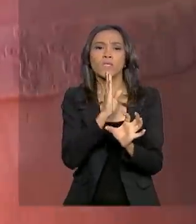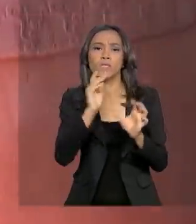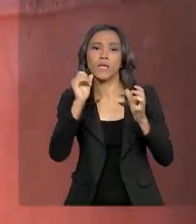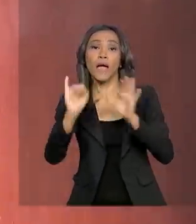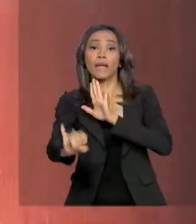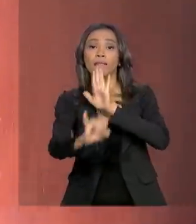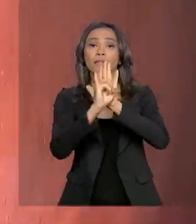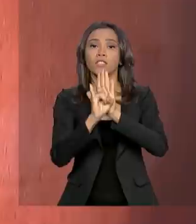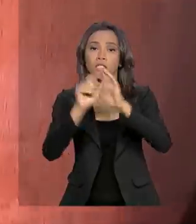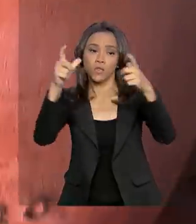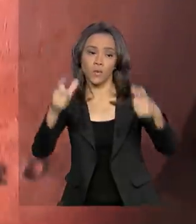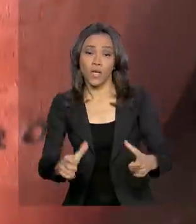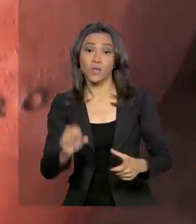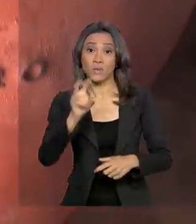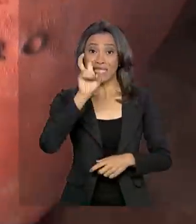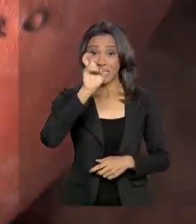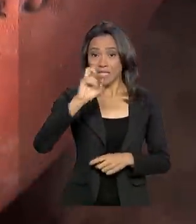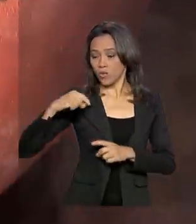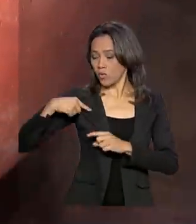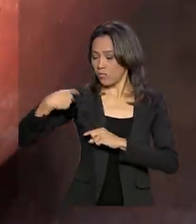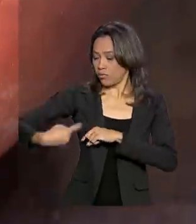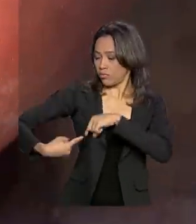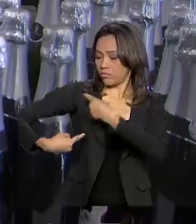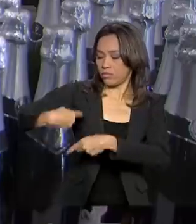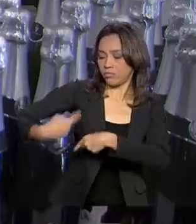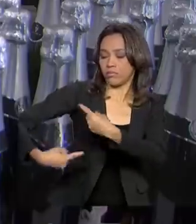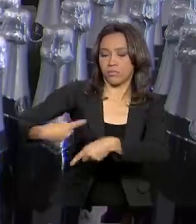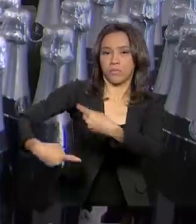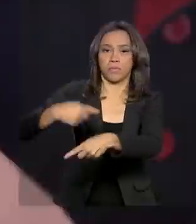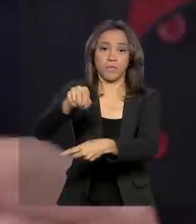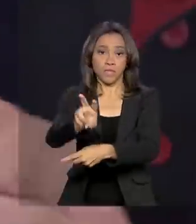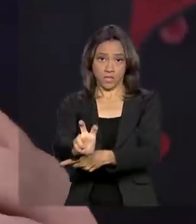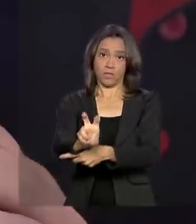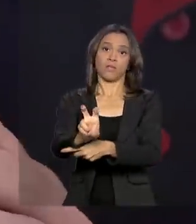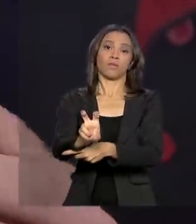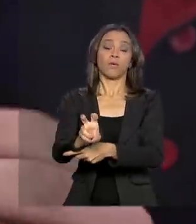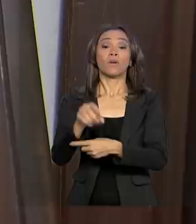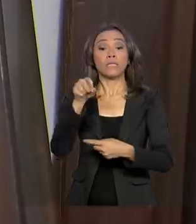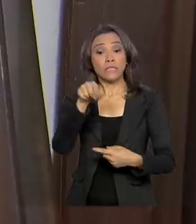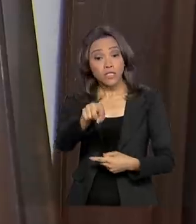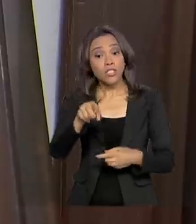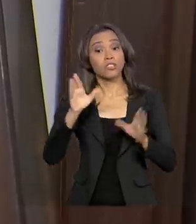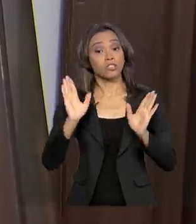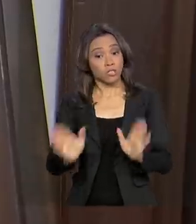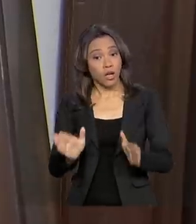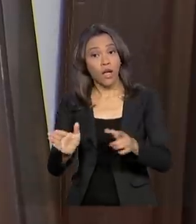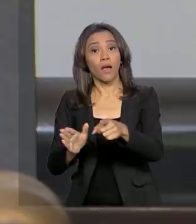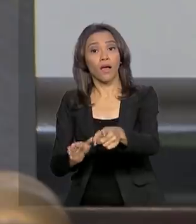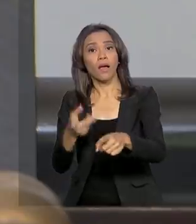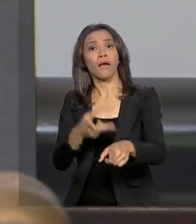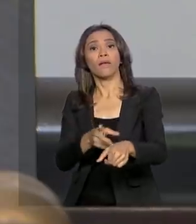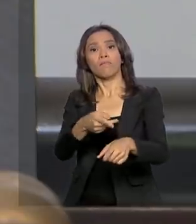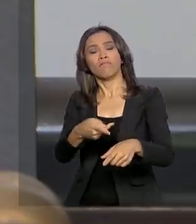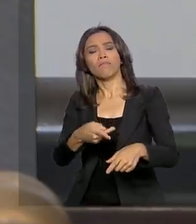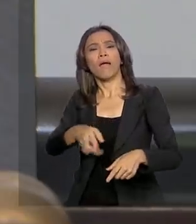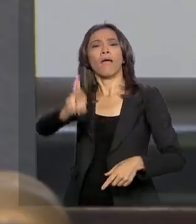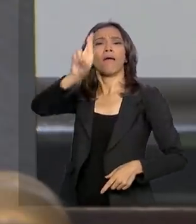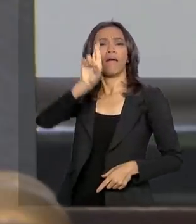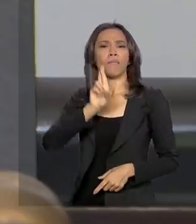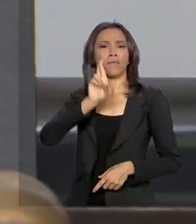São cinco gerações no ramo da viticultura, uma tradição que já rendeu indicações para representar o Brasil